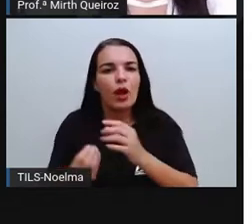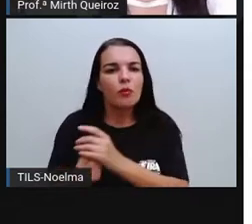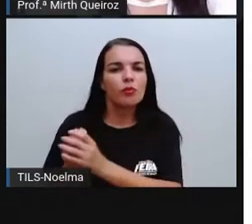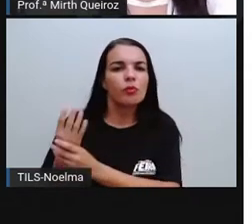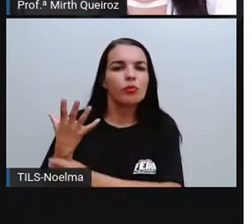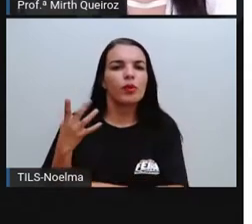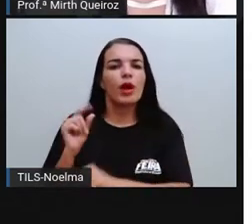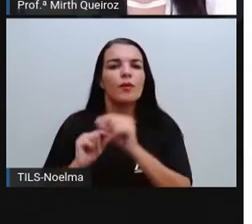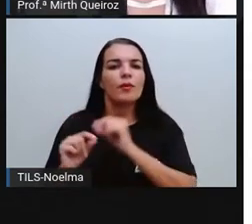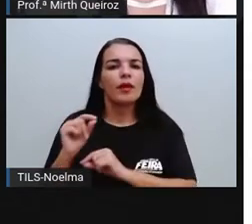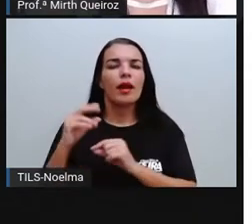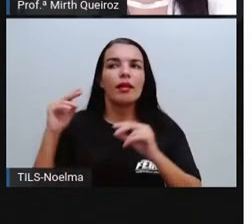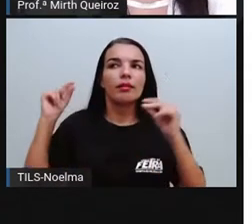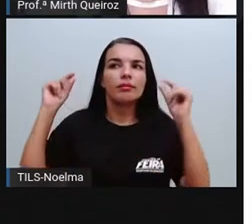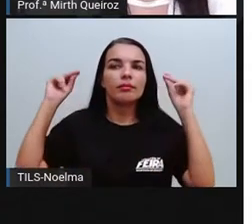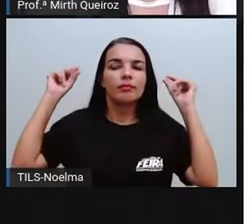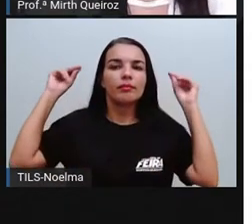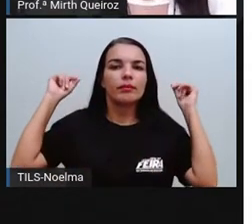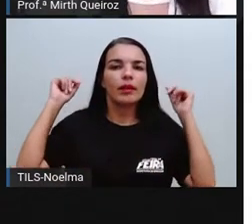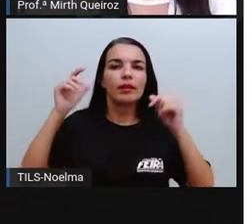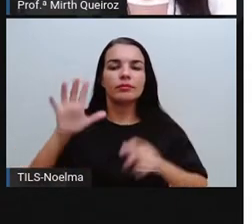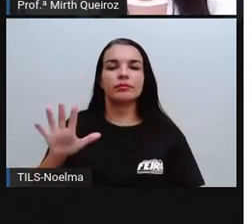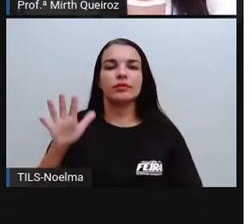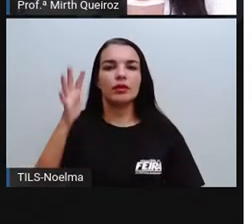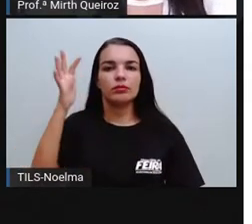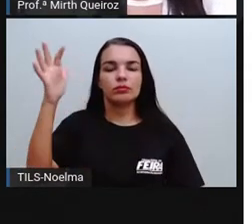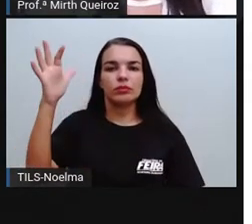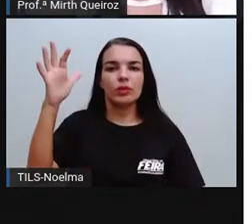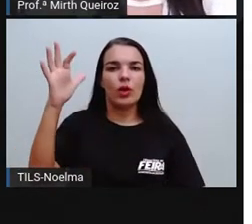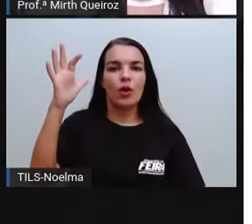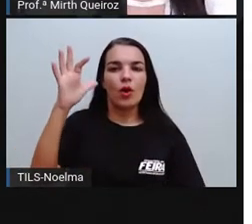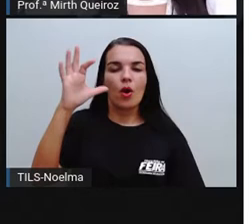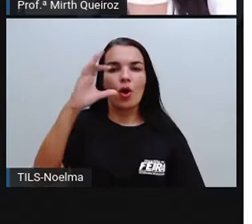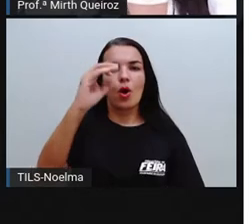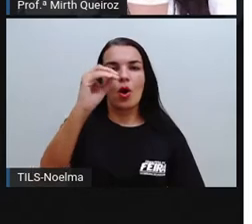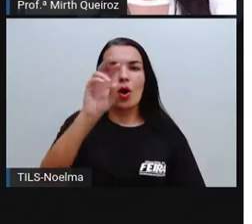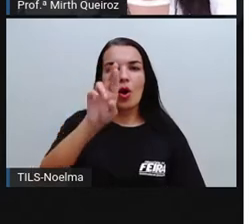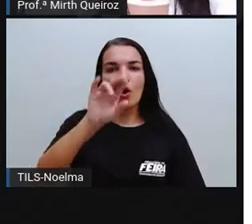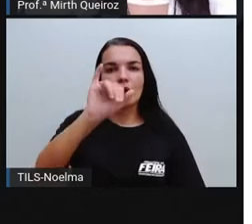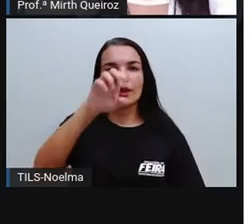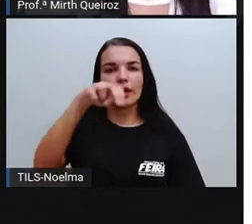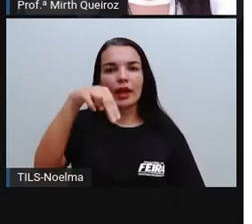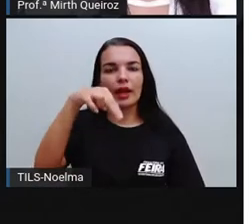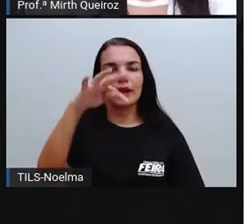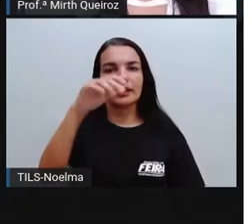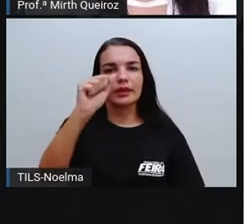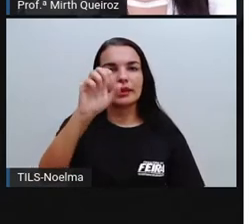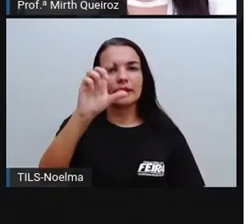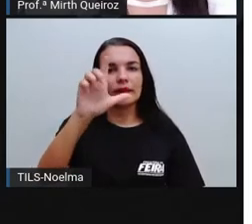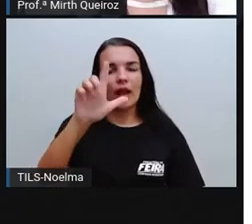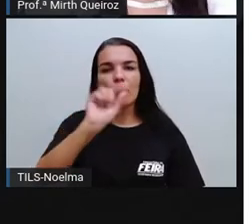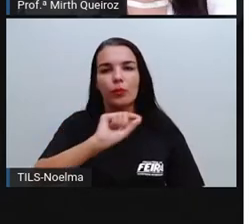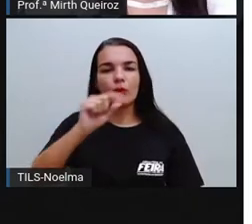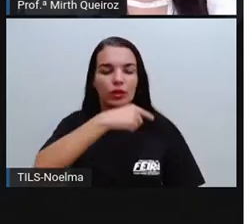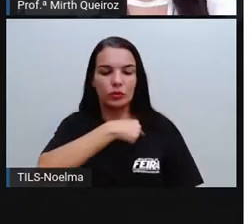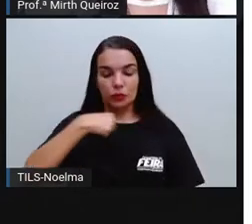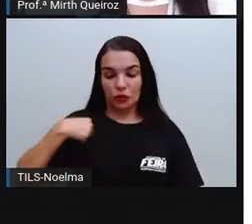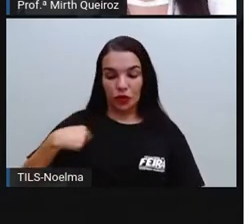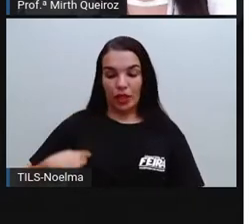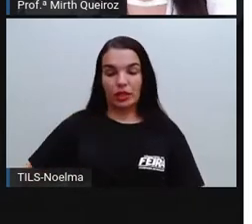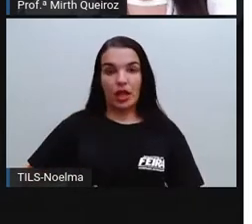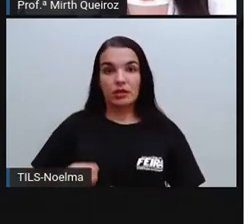remetem à cultura oriental. Segundo os historiadores, a xilografura foi criada pelos